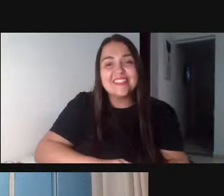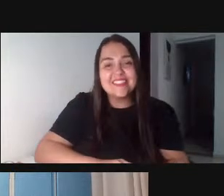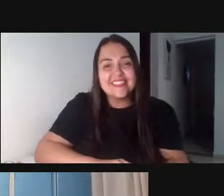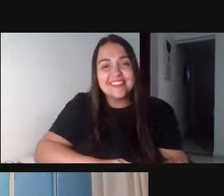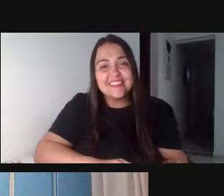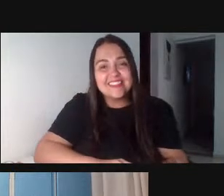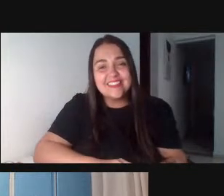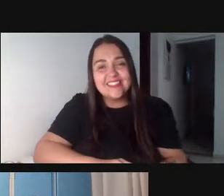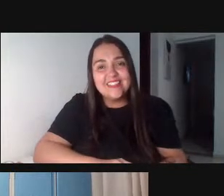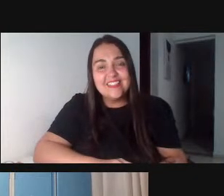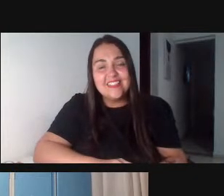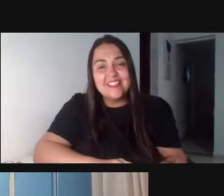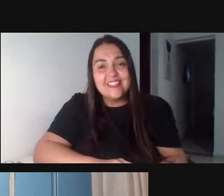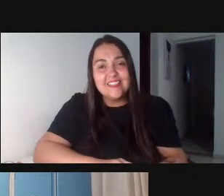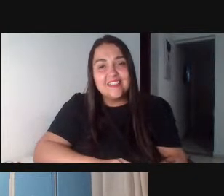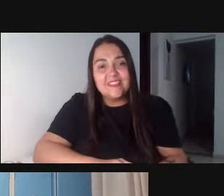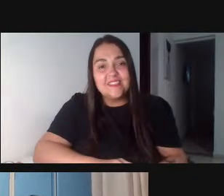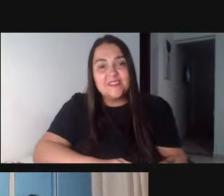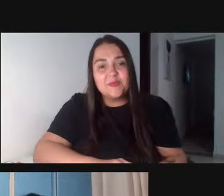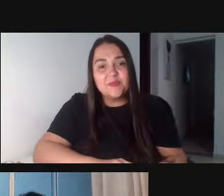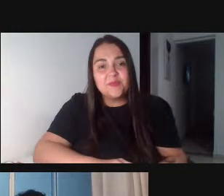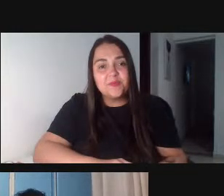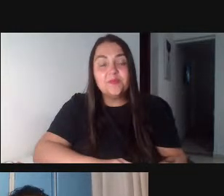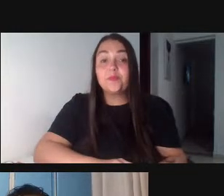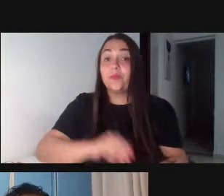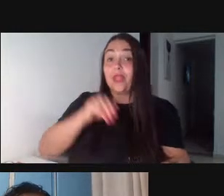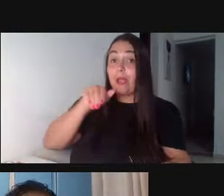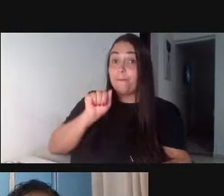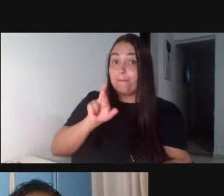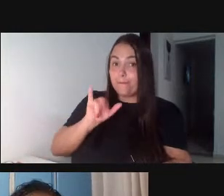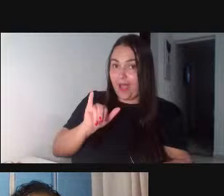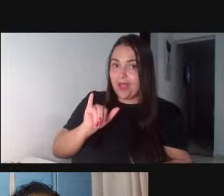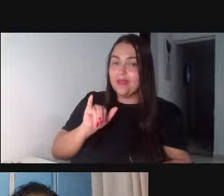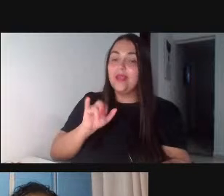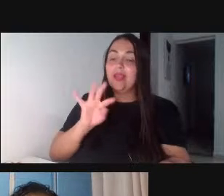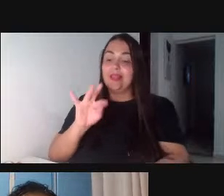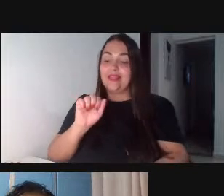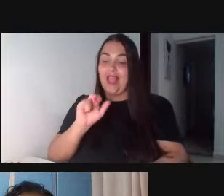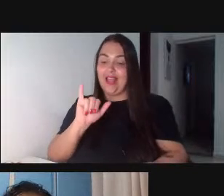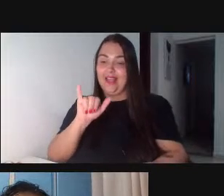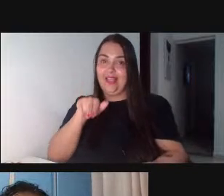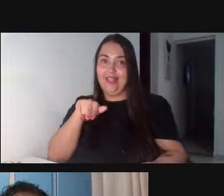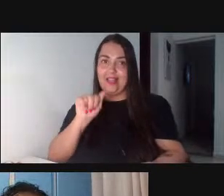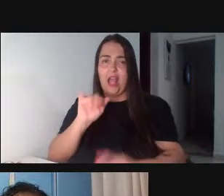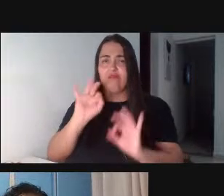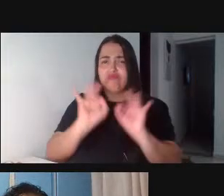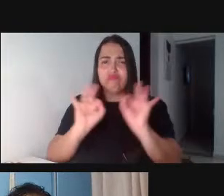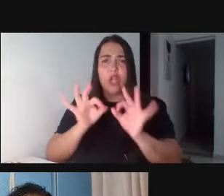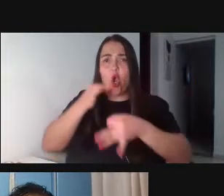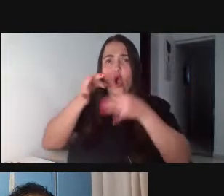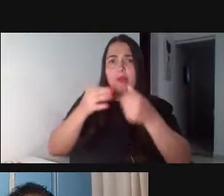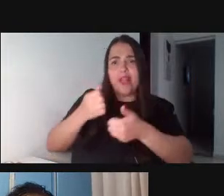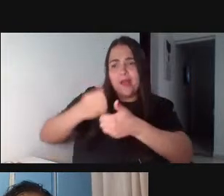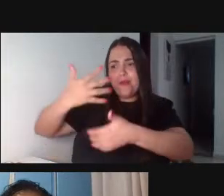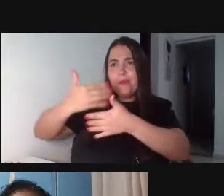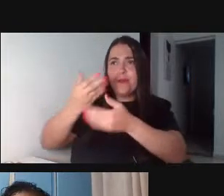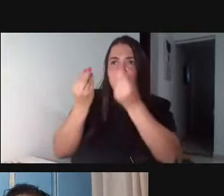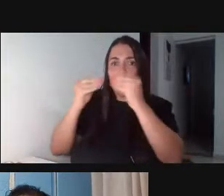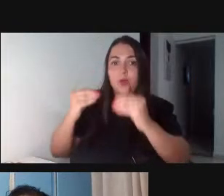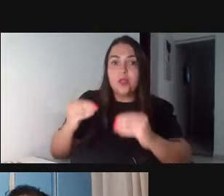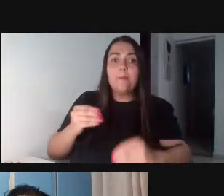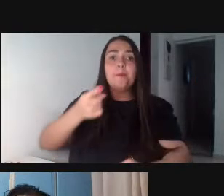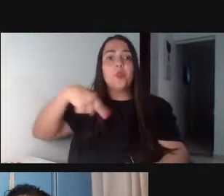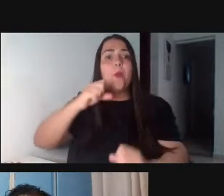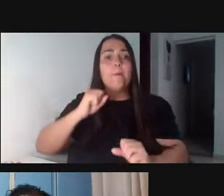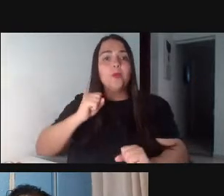bom enquanto a Maria e Tainá estão organizando aqui os comentários as perguntas acho que a gente pode